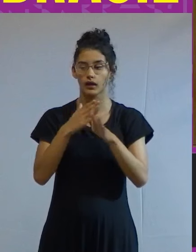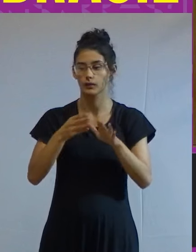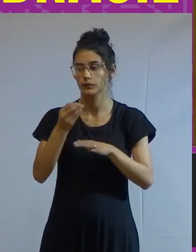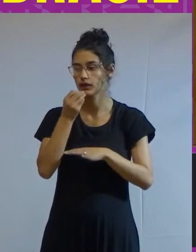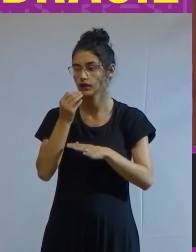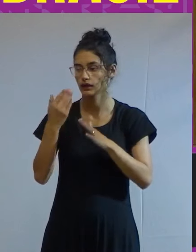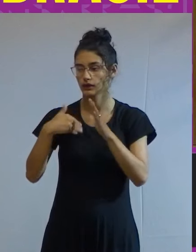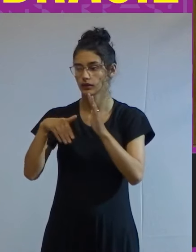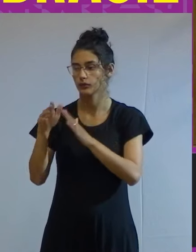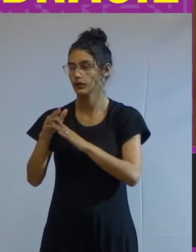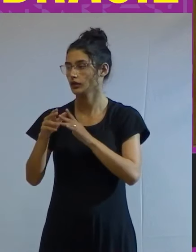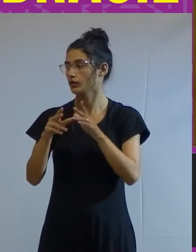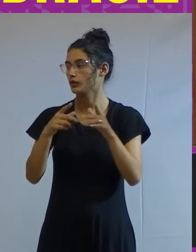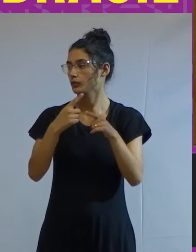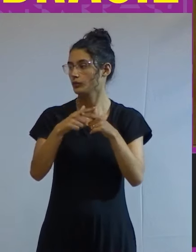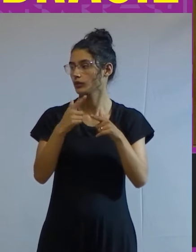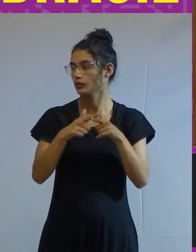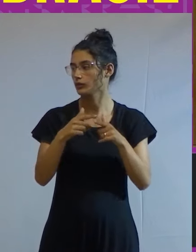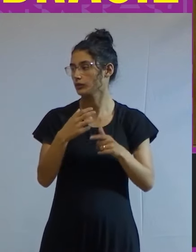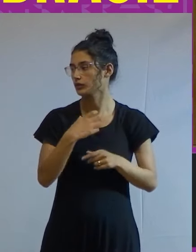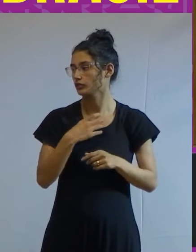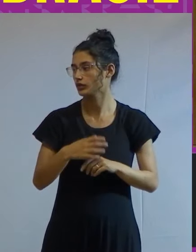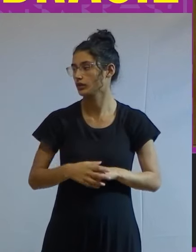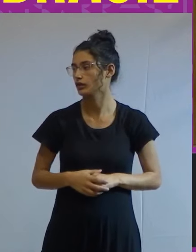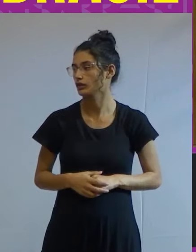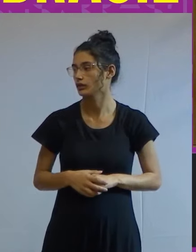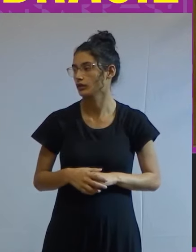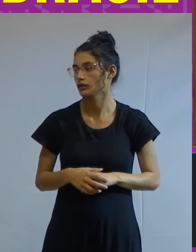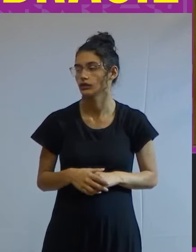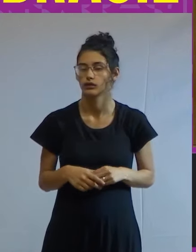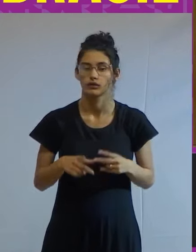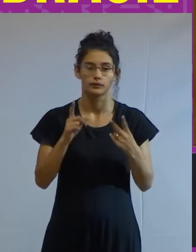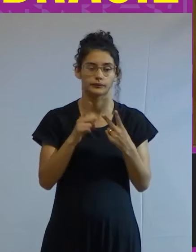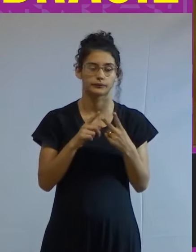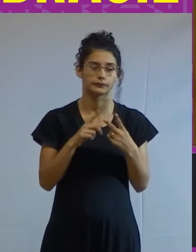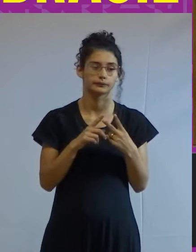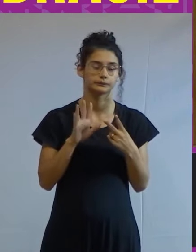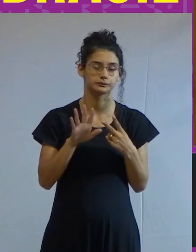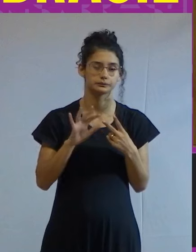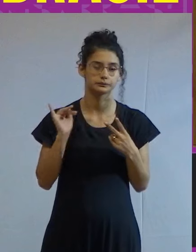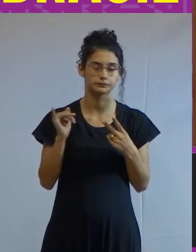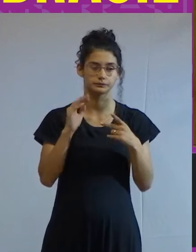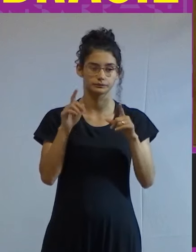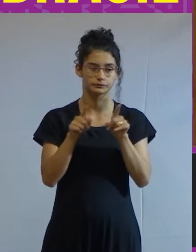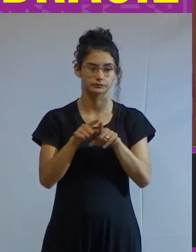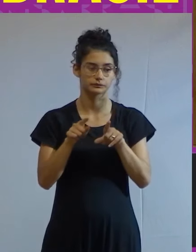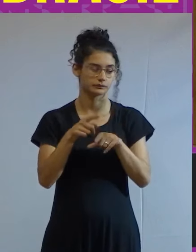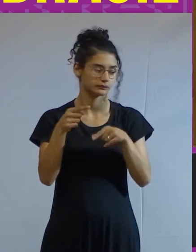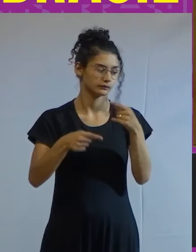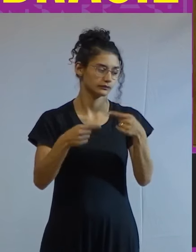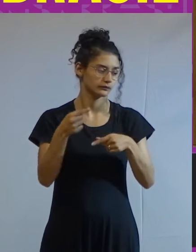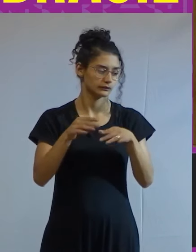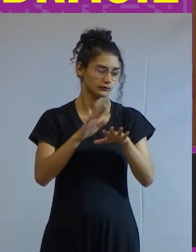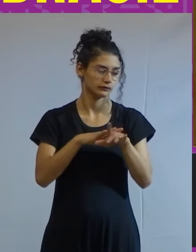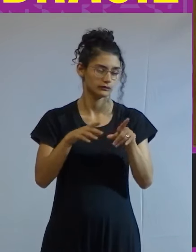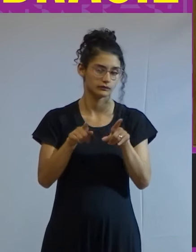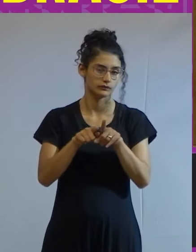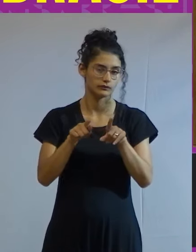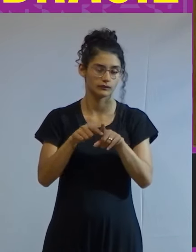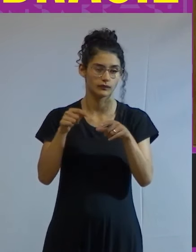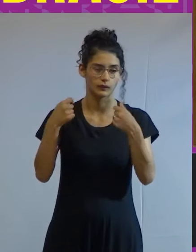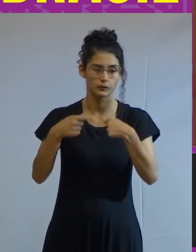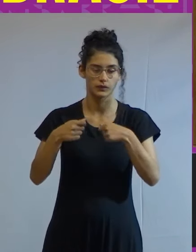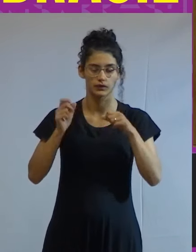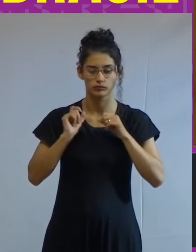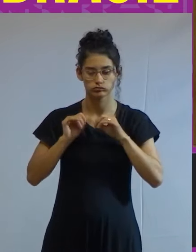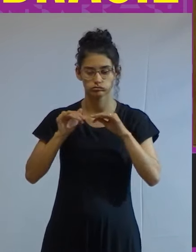mais esse defeito congênito em segundo lugar mas não menos importante as políticas afirmativas devem ser